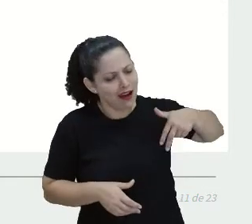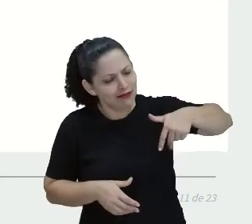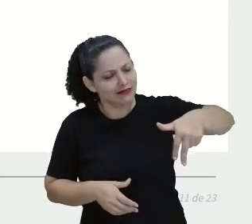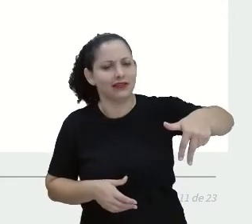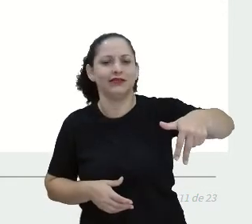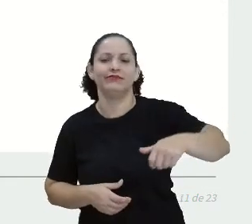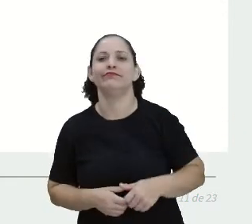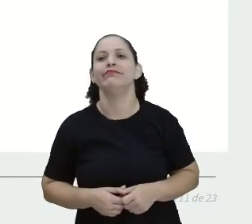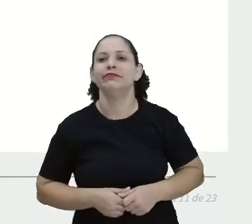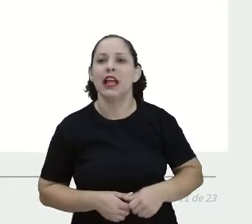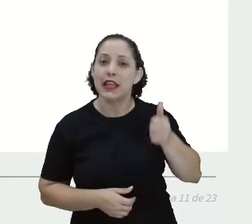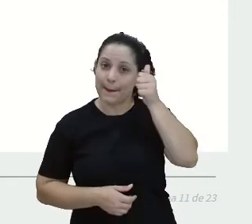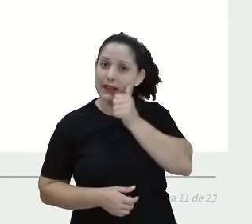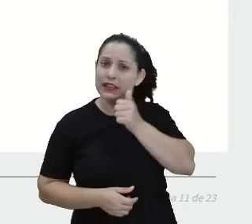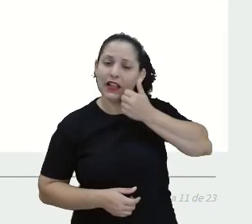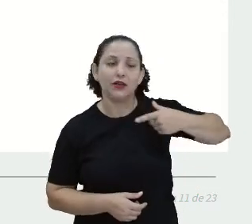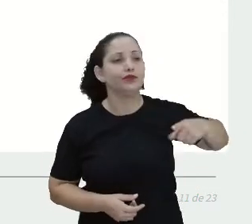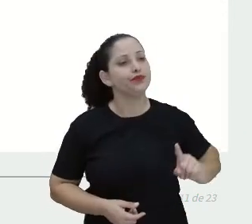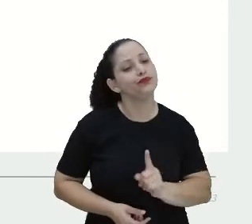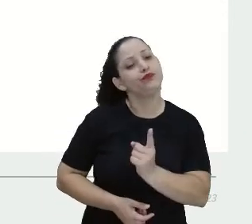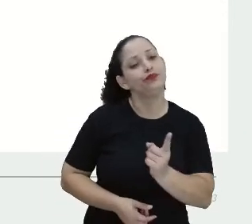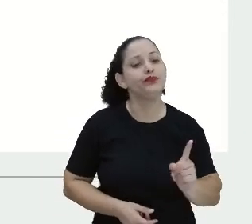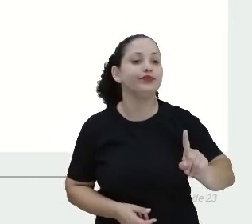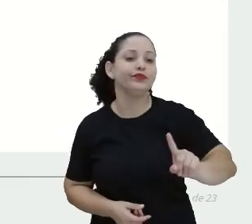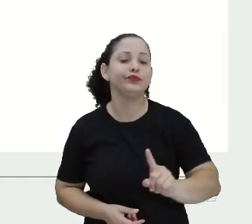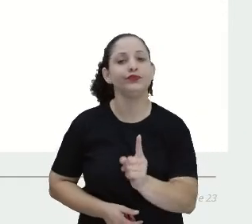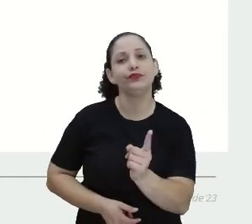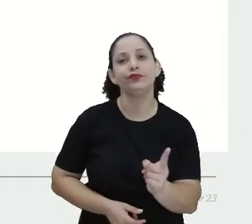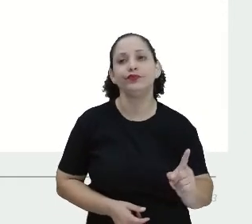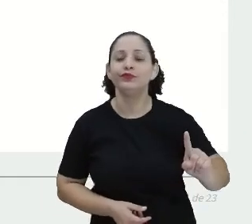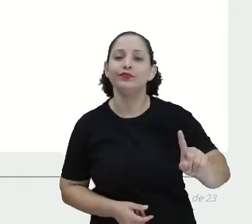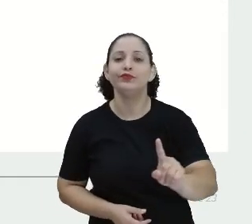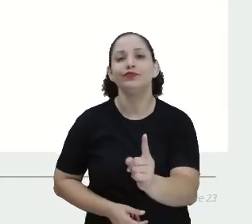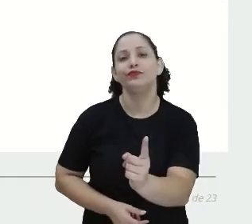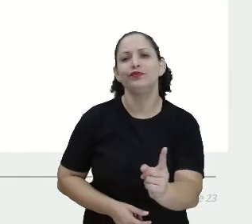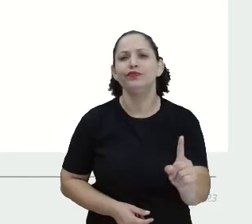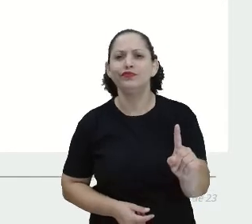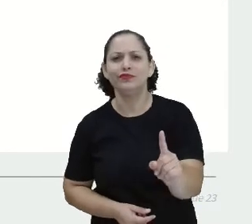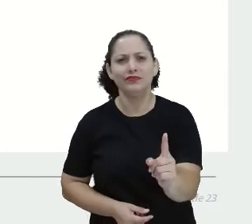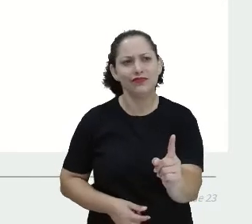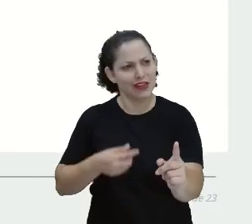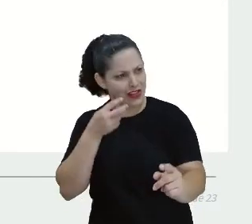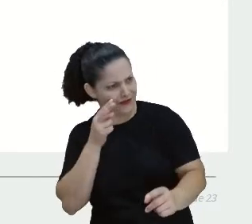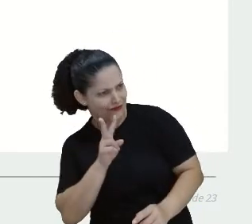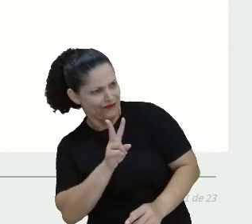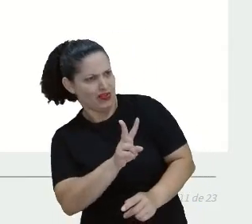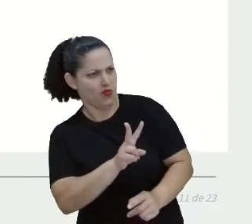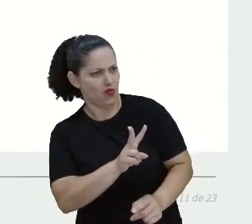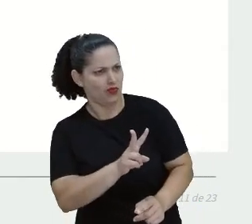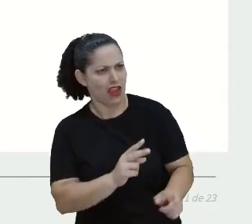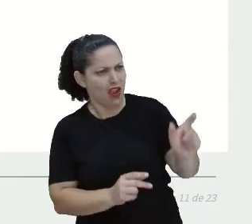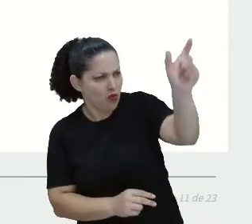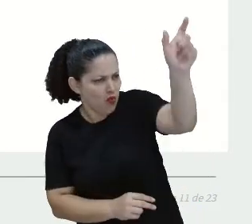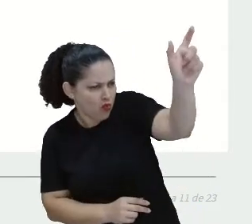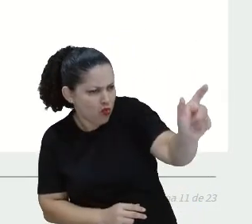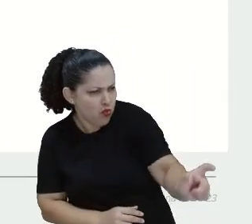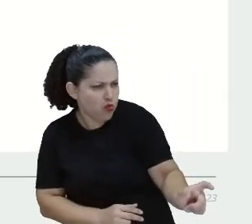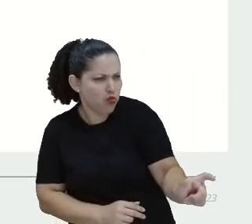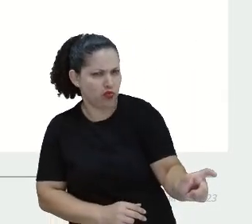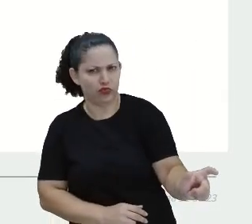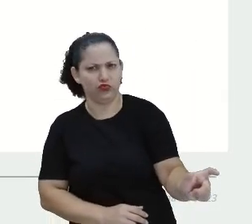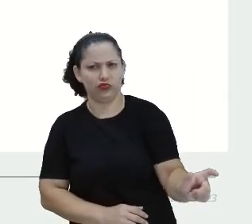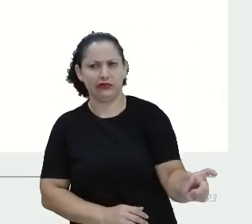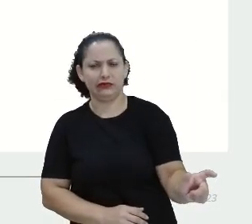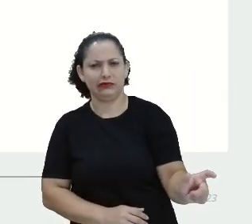Dorothy seguiu o caminho de pedras amarelas e viu um espantalho num milharal e o